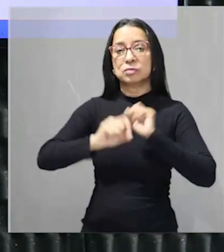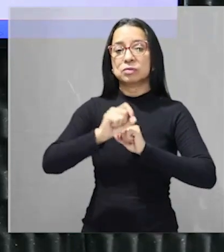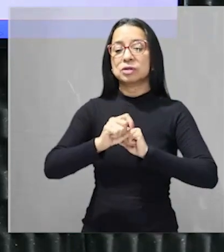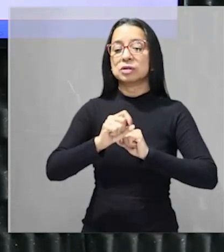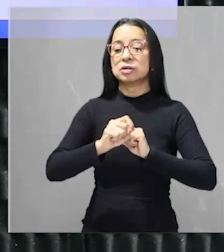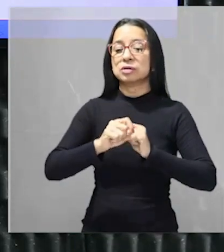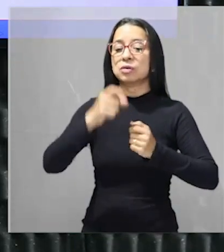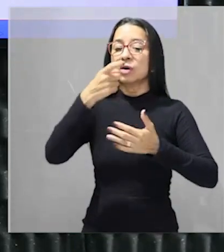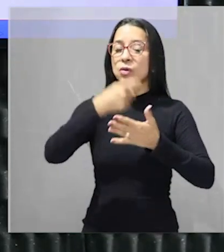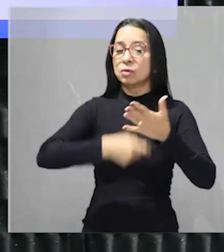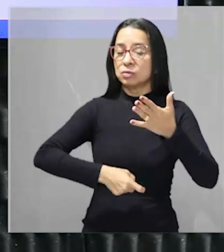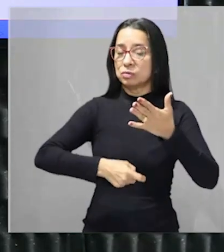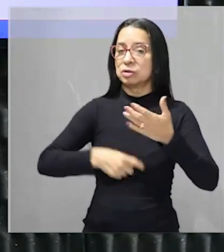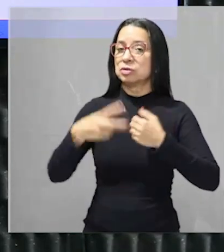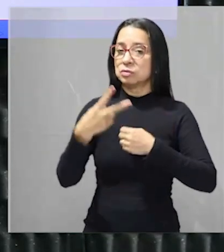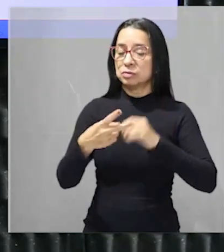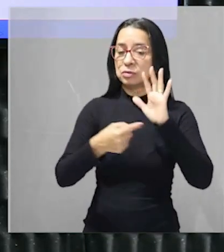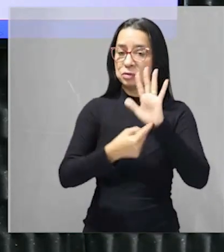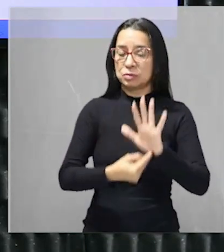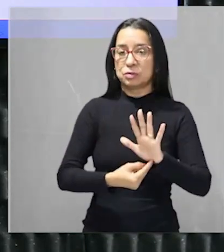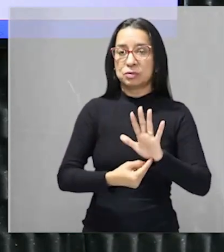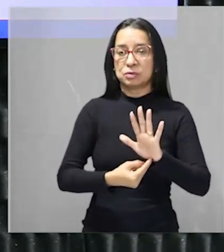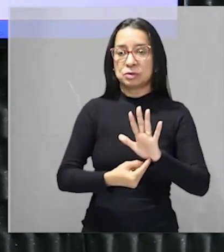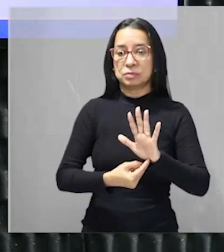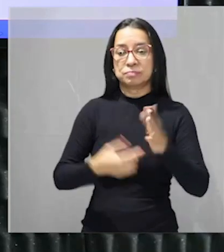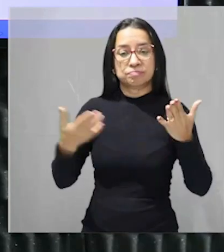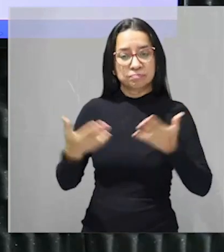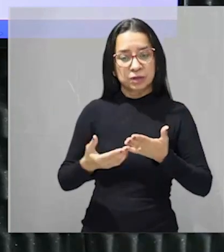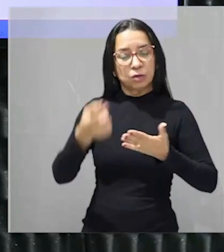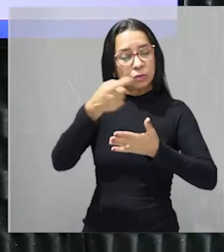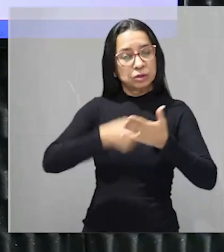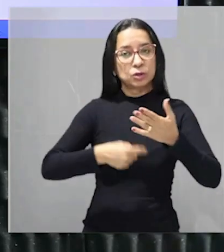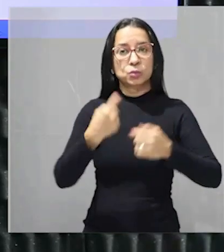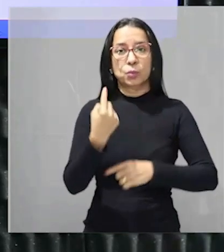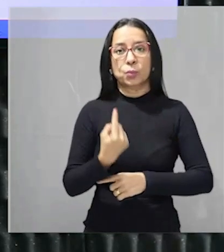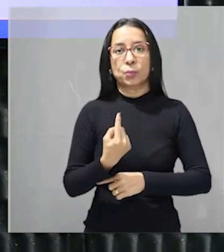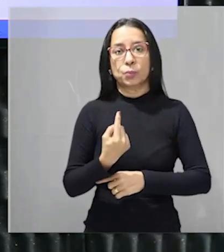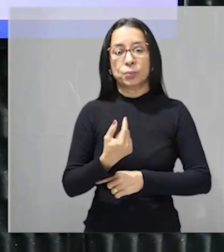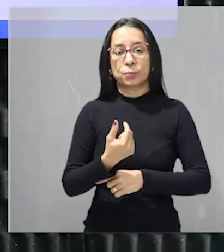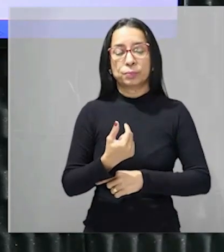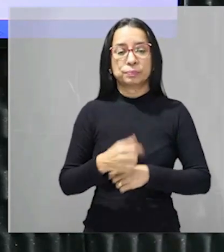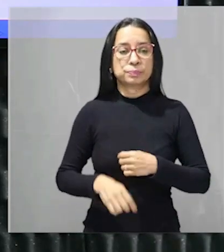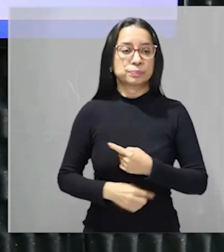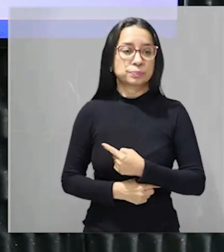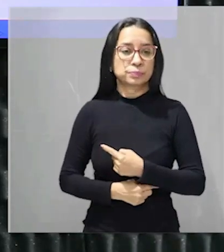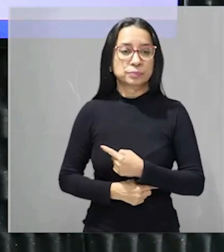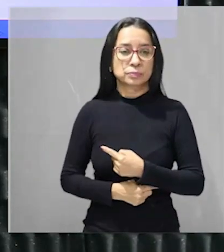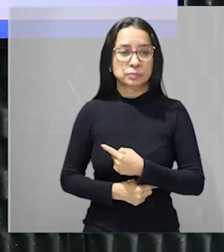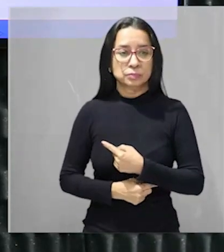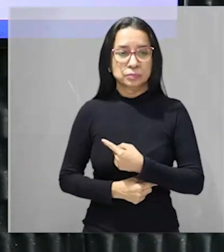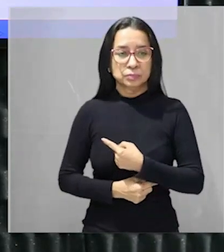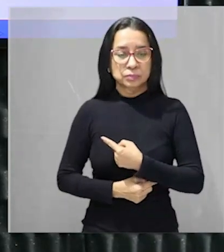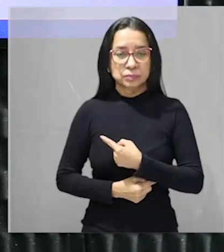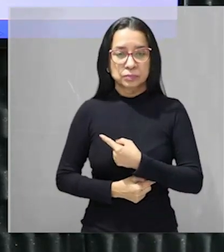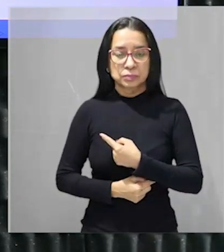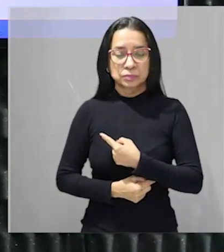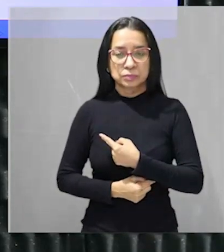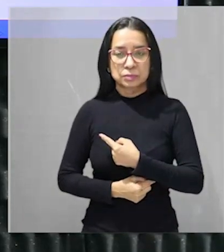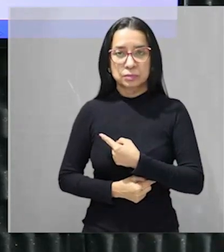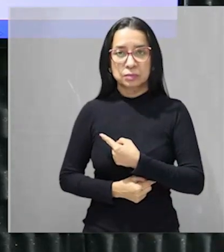que o texto 2 ele te fala o conceito de desenvolvimento sustentável bora pro texto 1 agora galera olha o o texto 1 te diz o uso